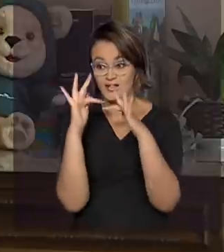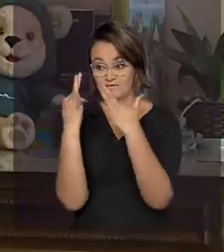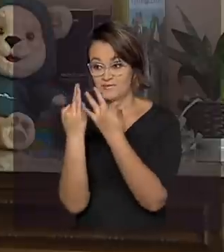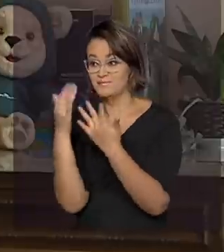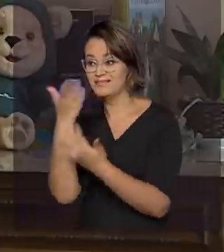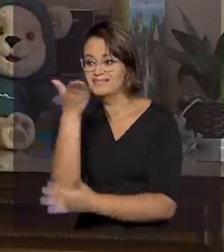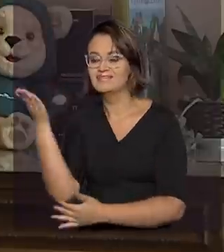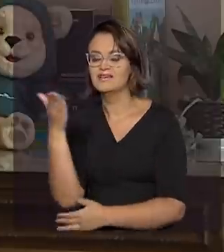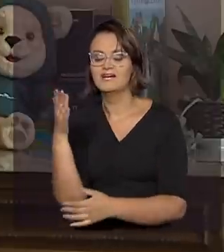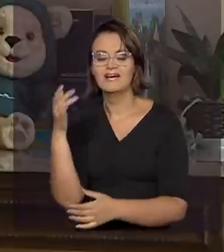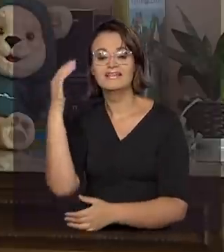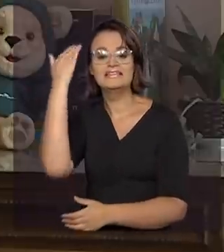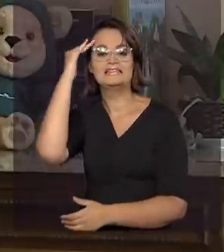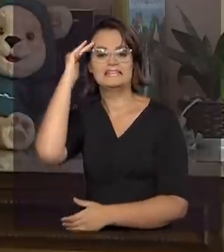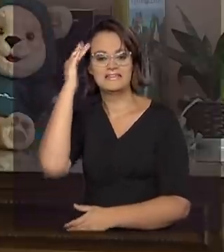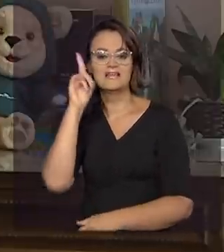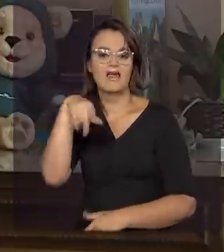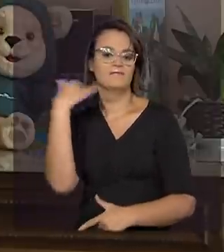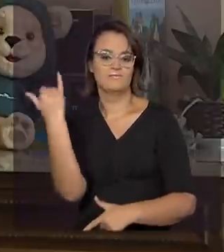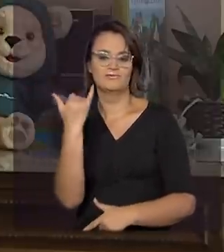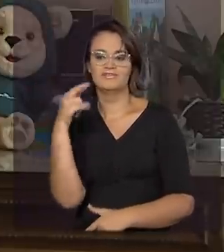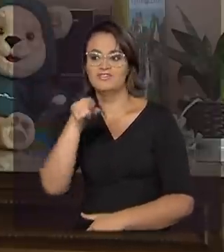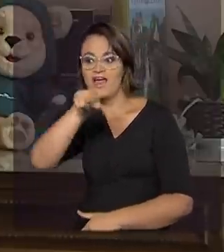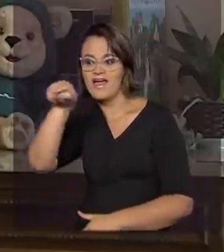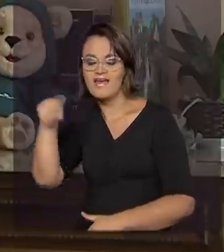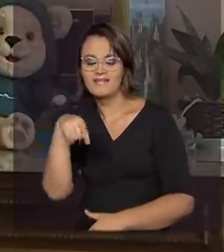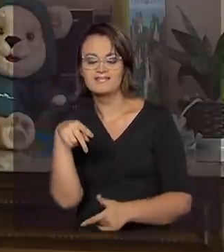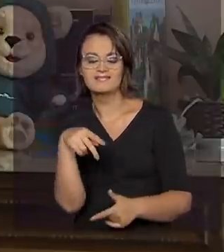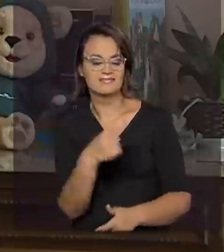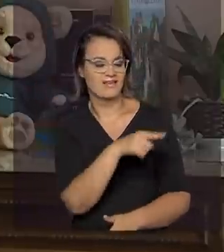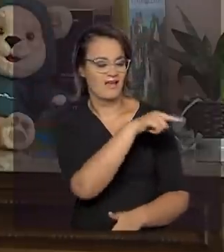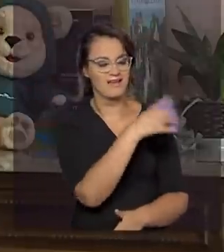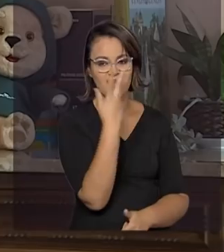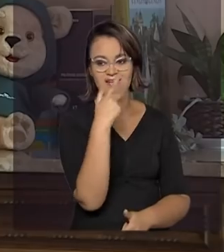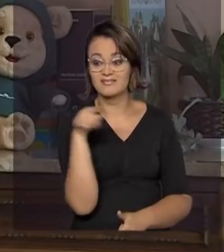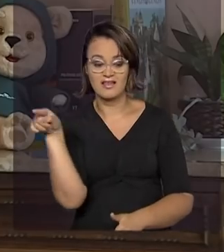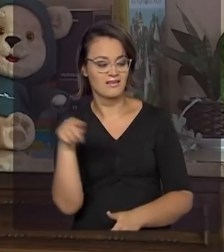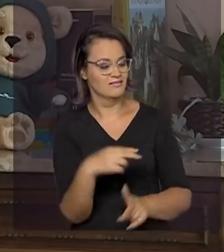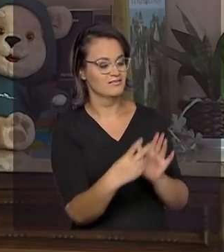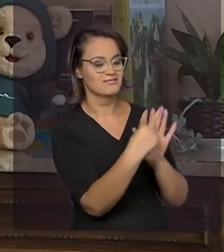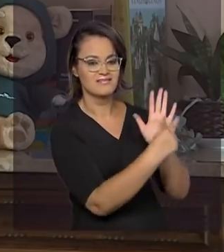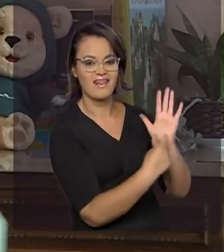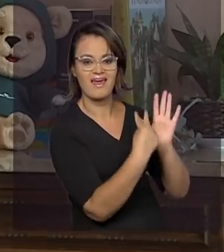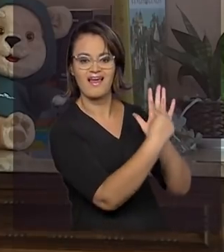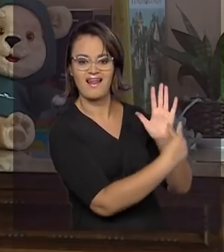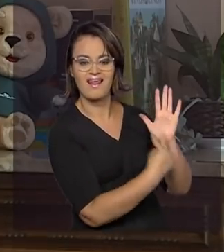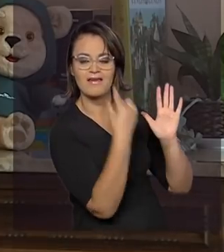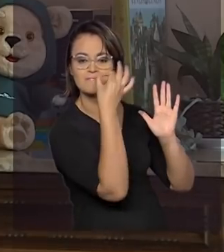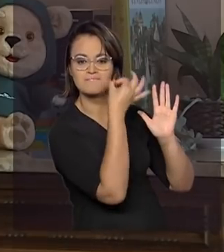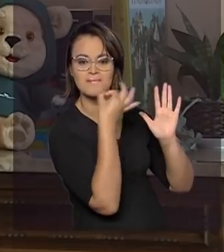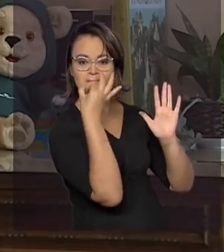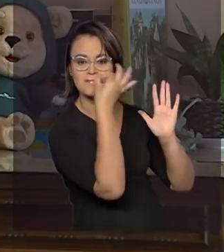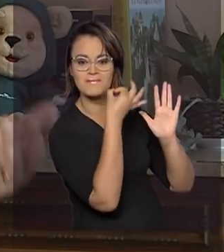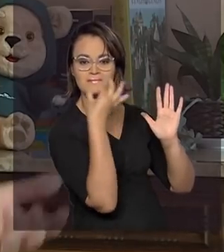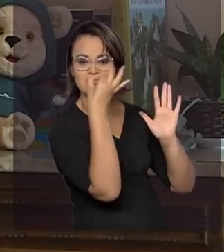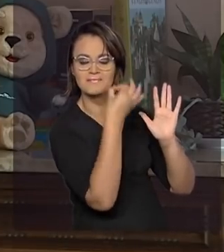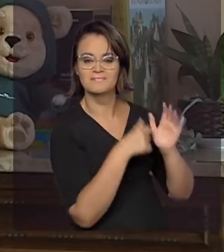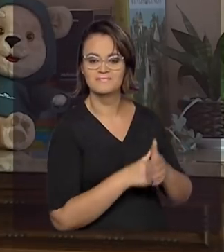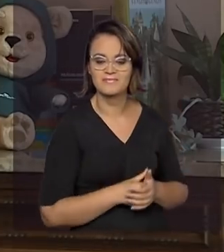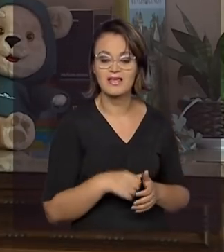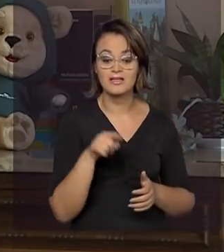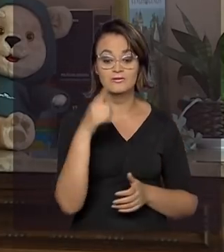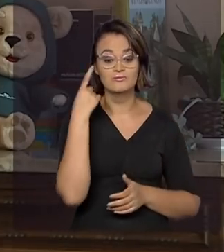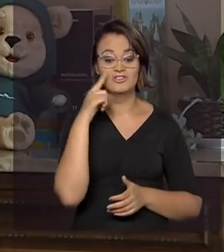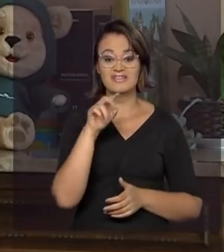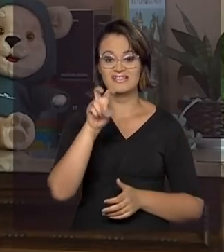sobre a importância dessas práticas, que foram apresentadas inicialmente, no dia 5 de dezembro, data